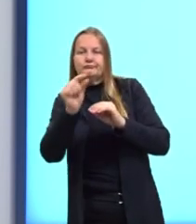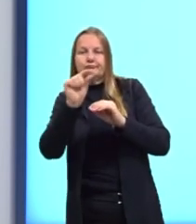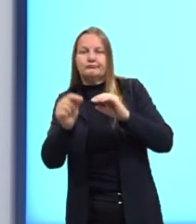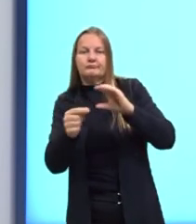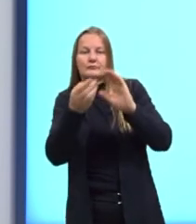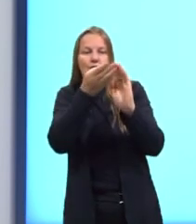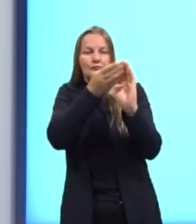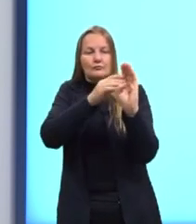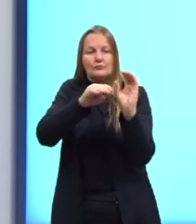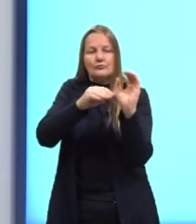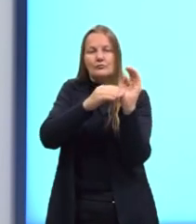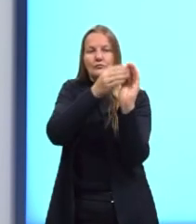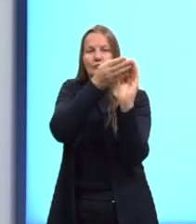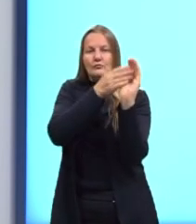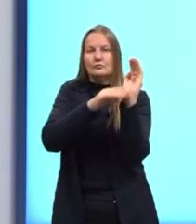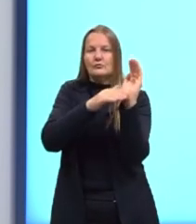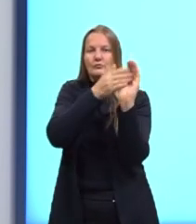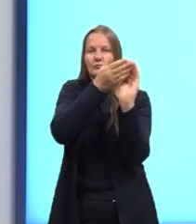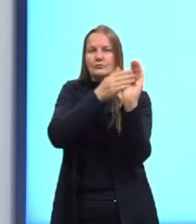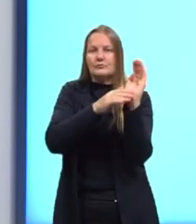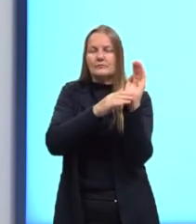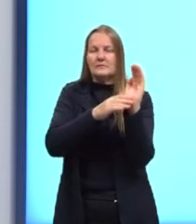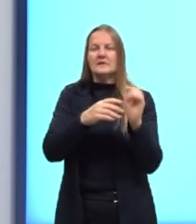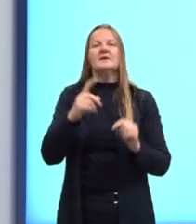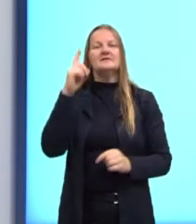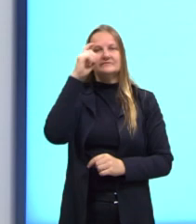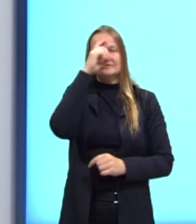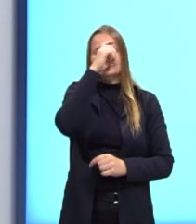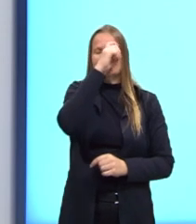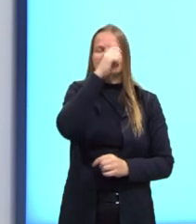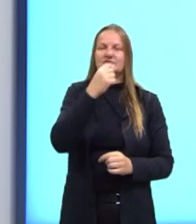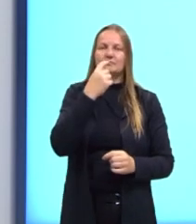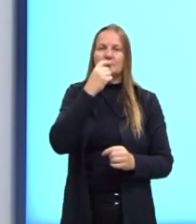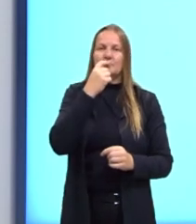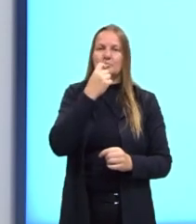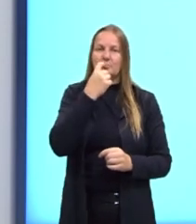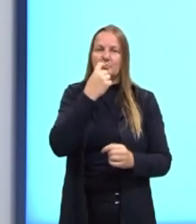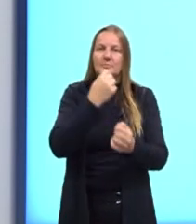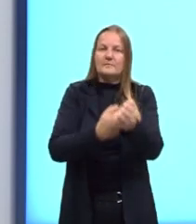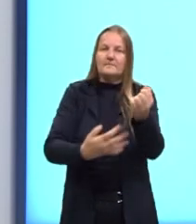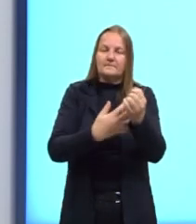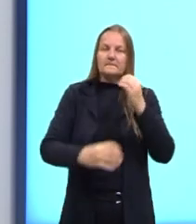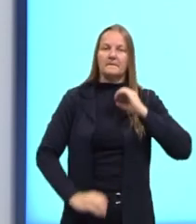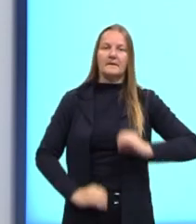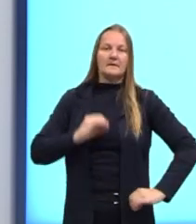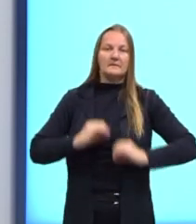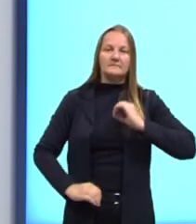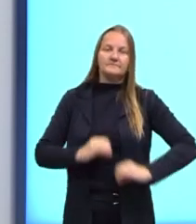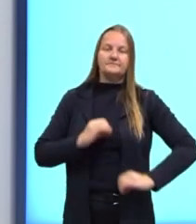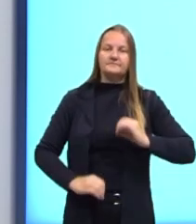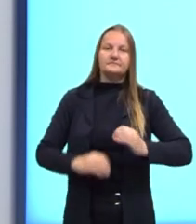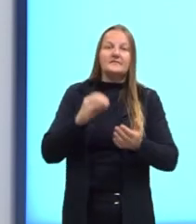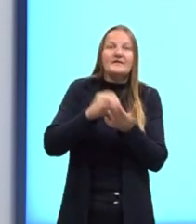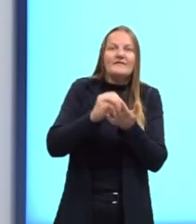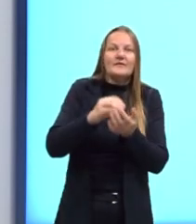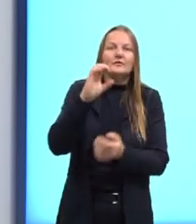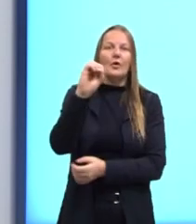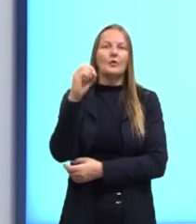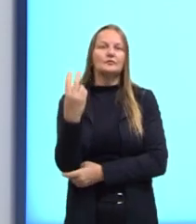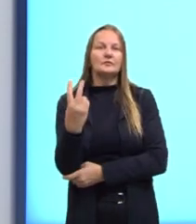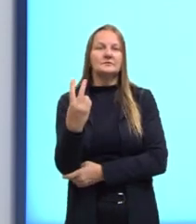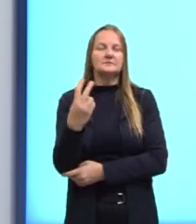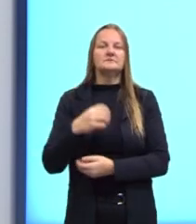hemácias pelos vasos sanguíneos e compromete a oxigenação dos tecidos. Causando sintomas que a gente já